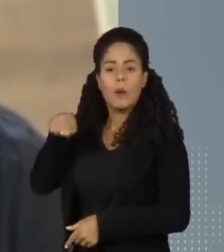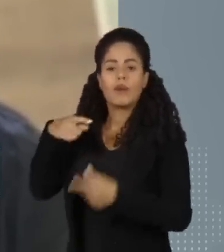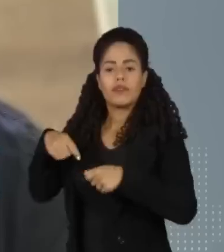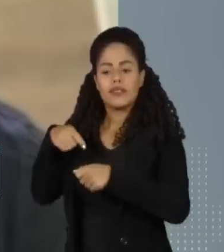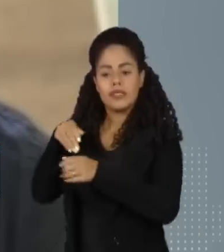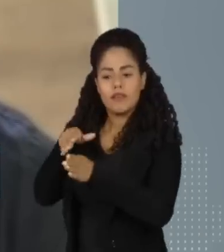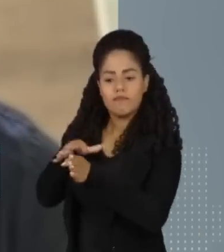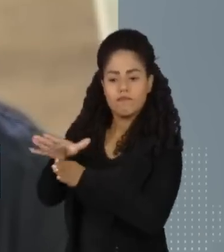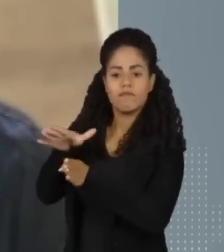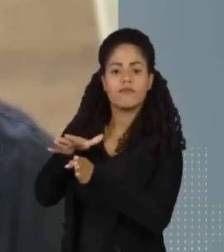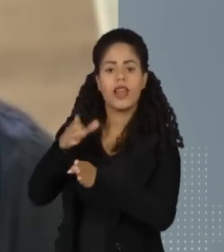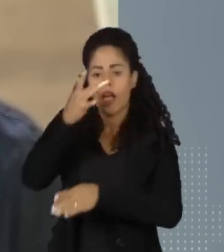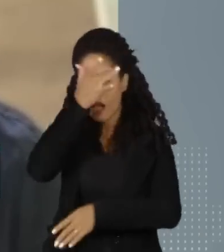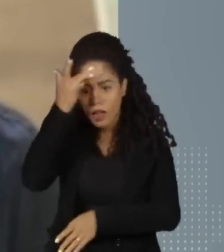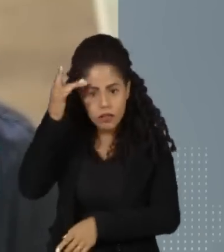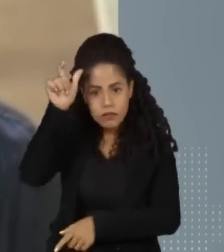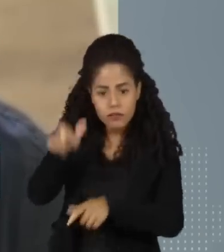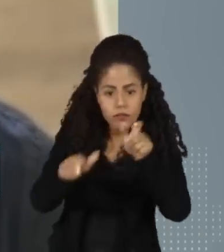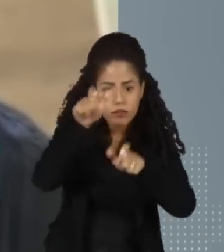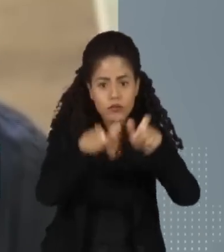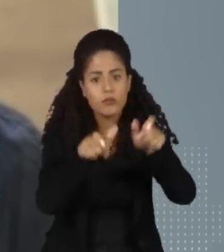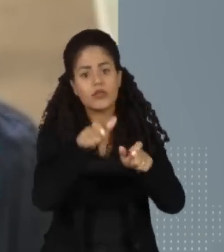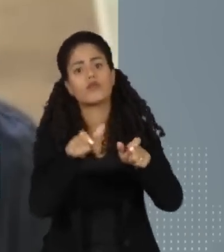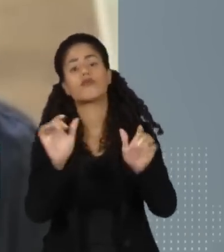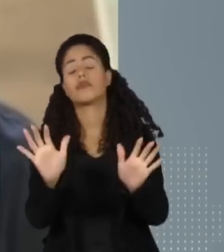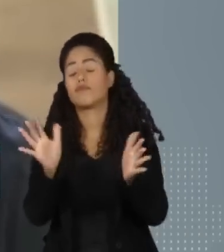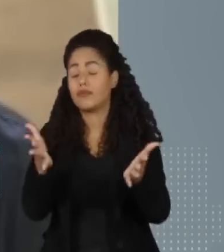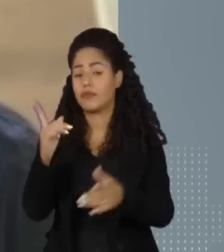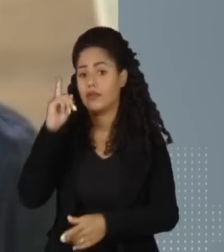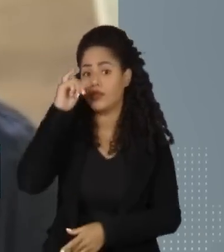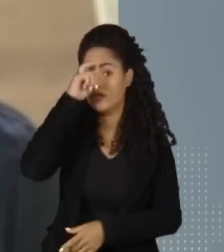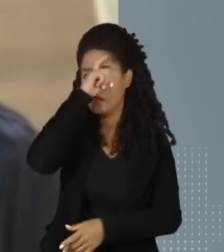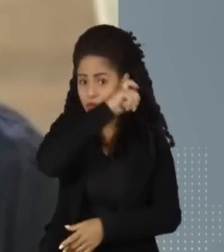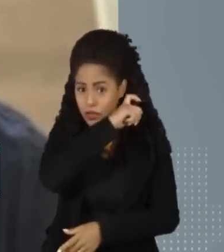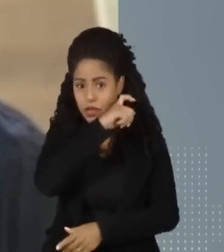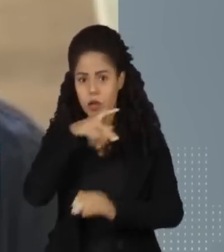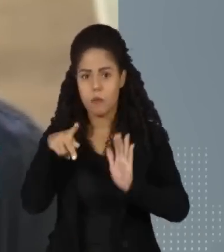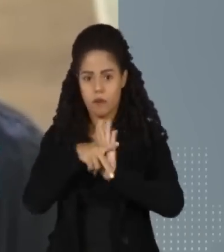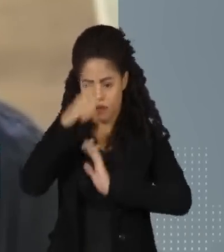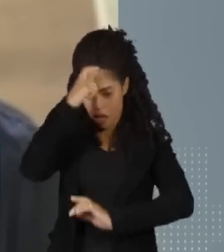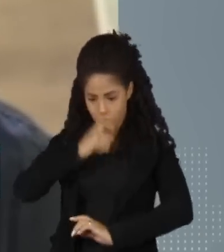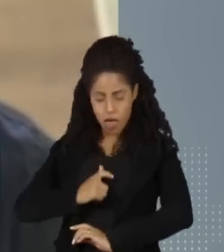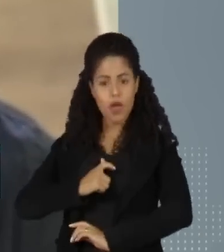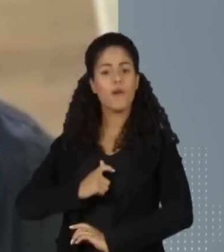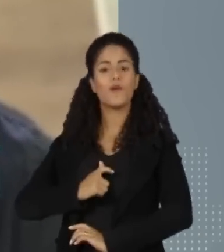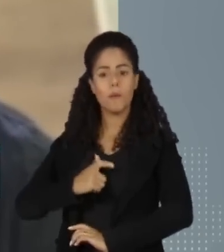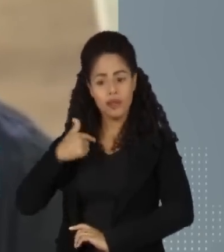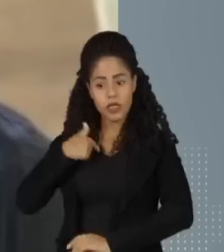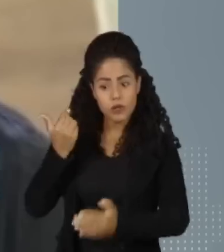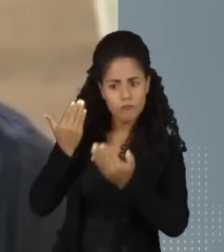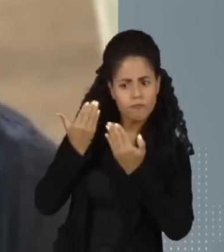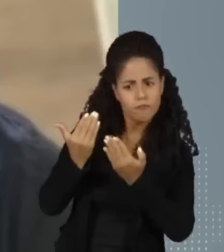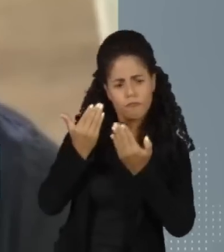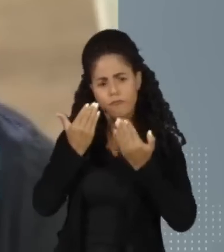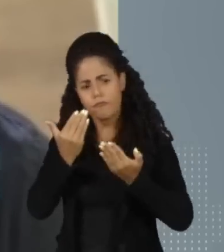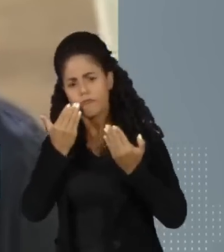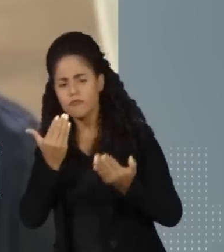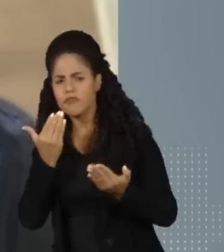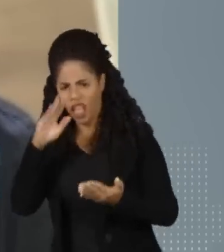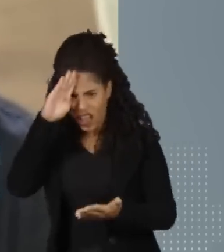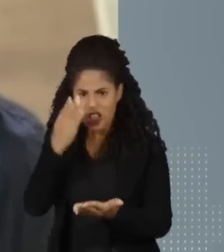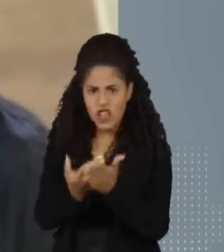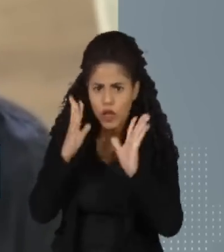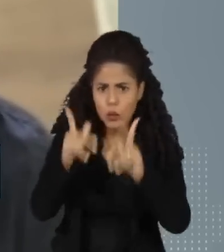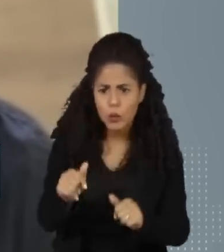a construção que se dá nasce por uma negligência do próprio usuário. Daí a importância de todos os